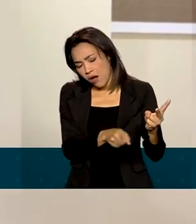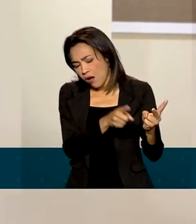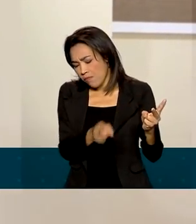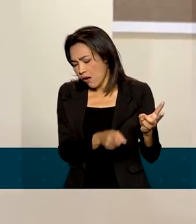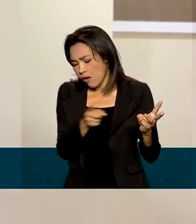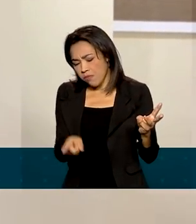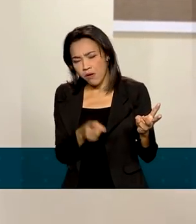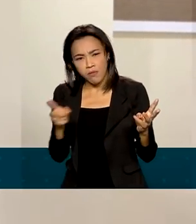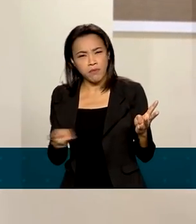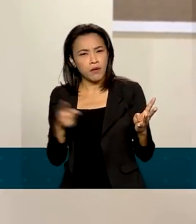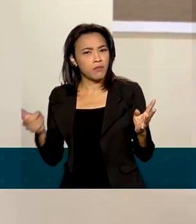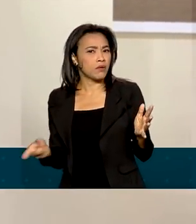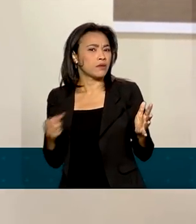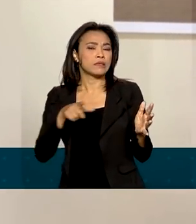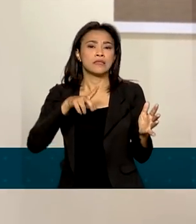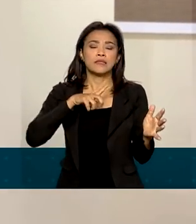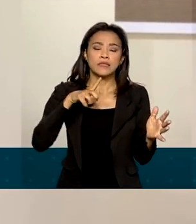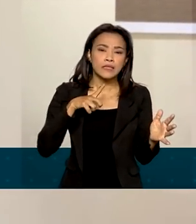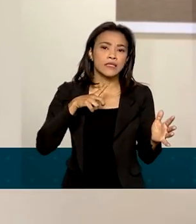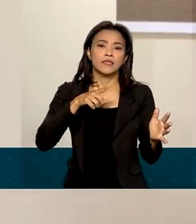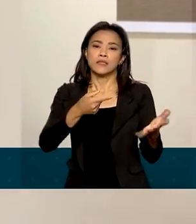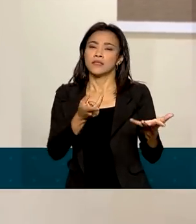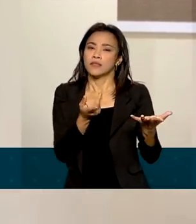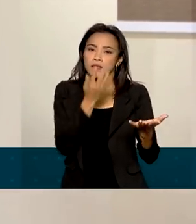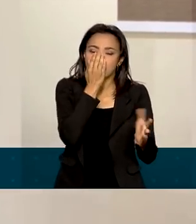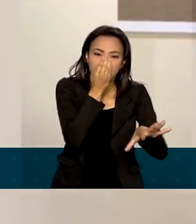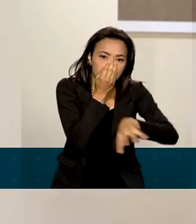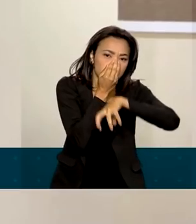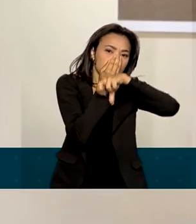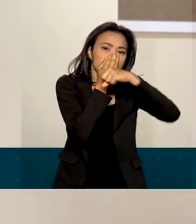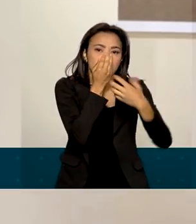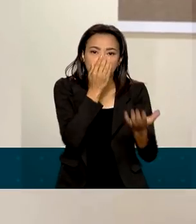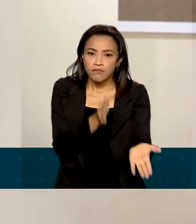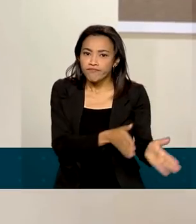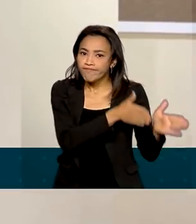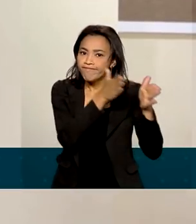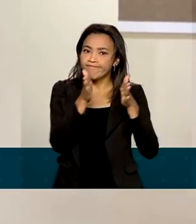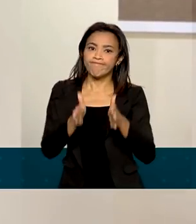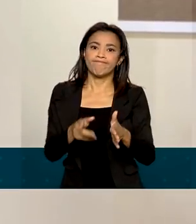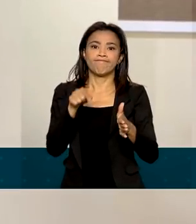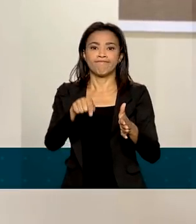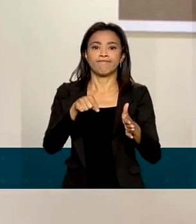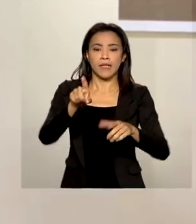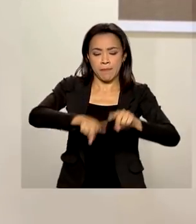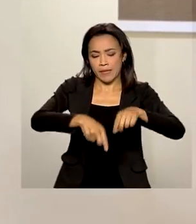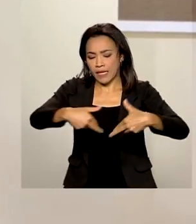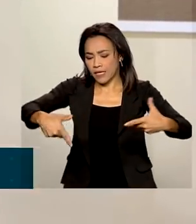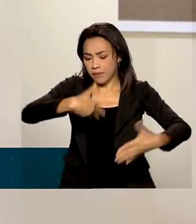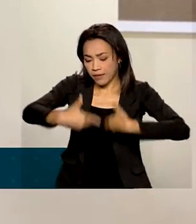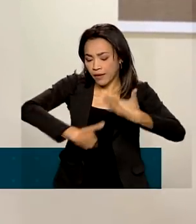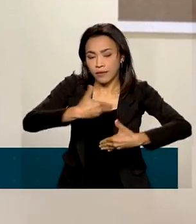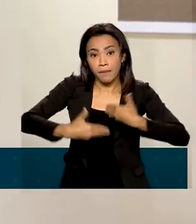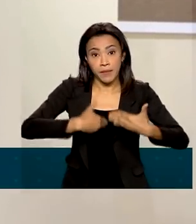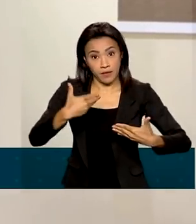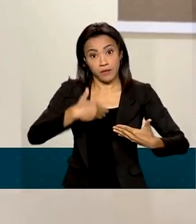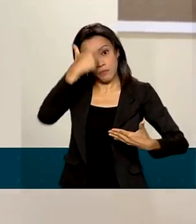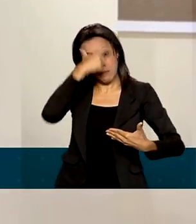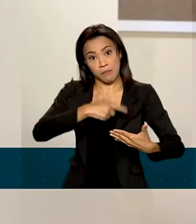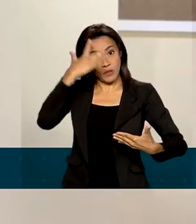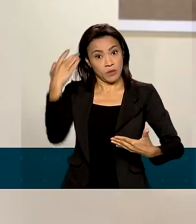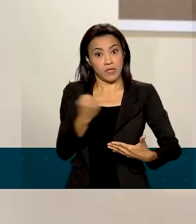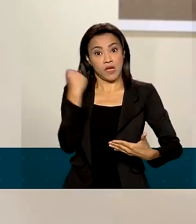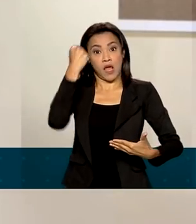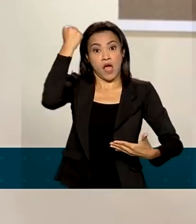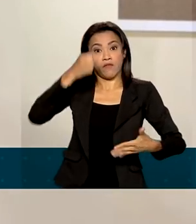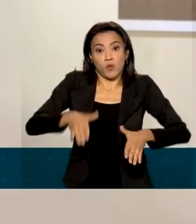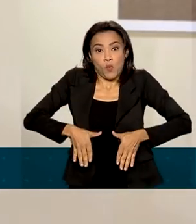respiradores, desenvolvimento do ECMO, aquele equipamento para tratamento de pacientes em casos graves pulmonares,